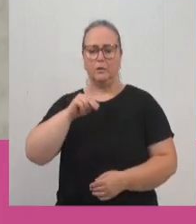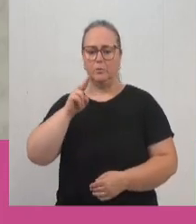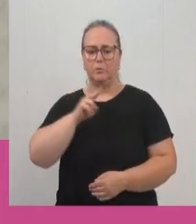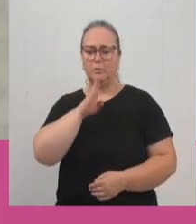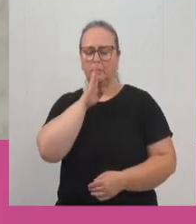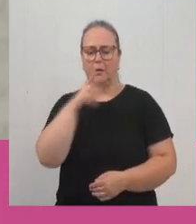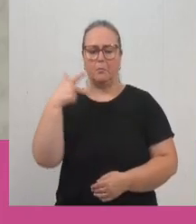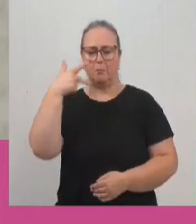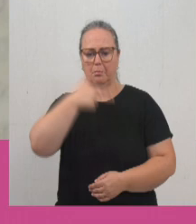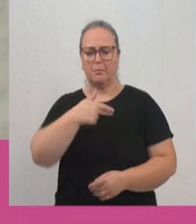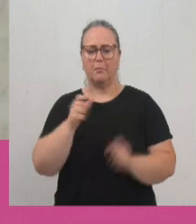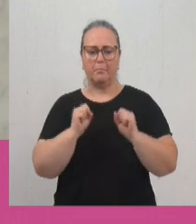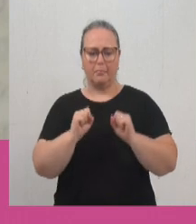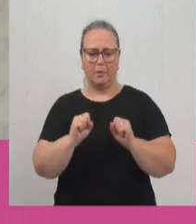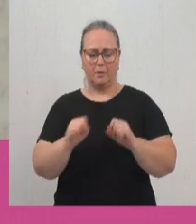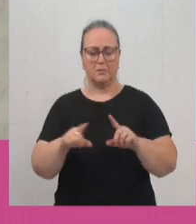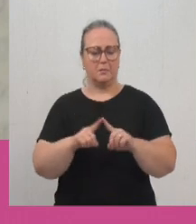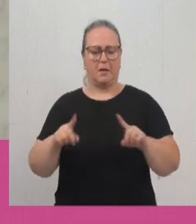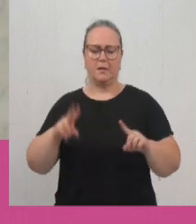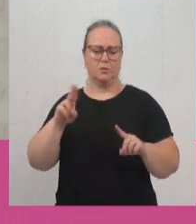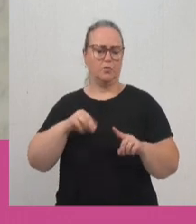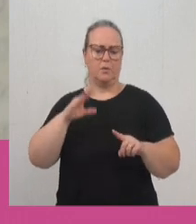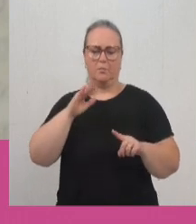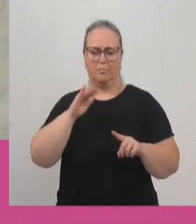depois de cortada. Gente, o é isso?